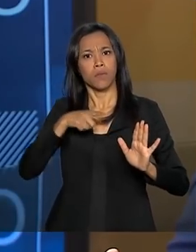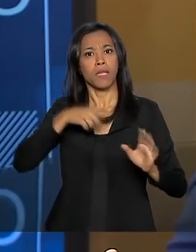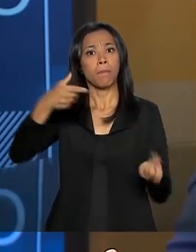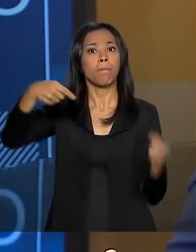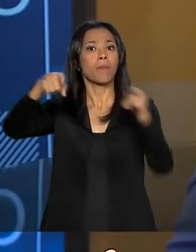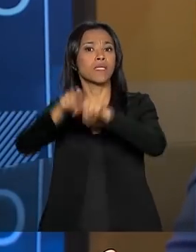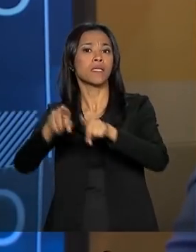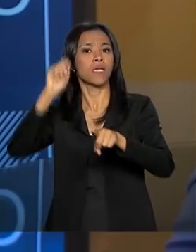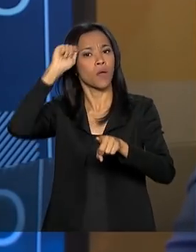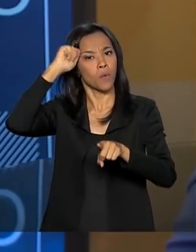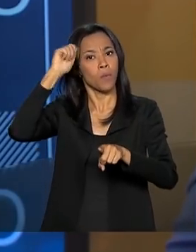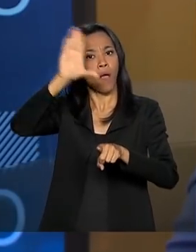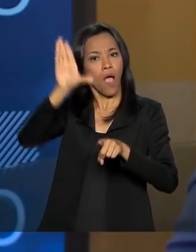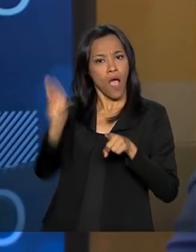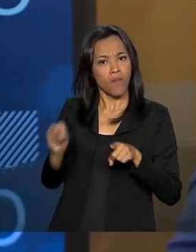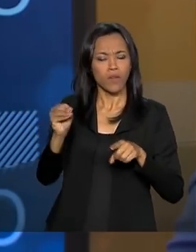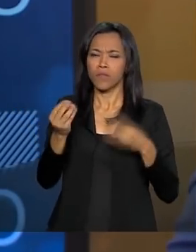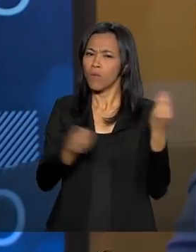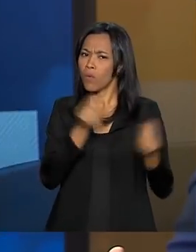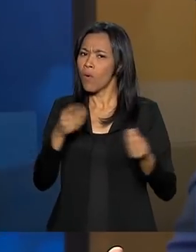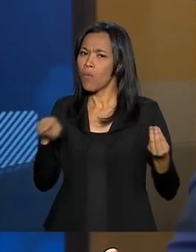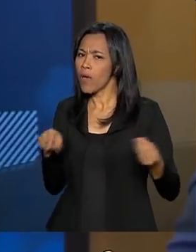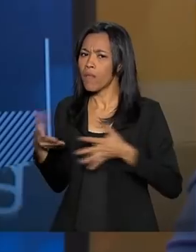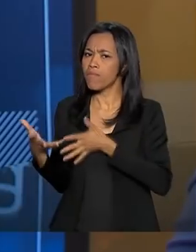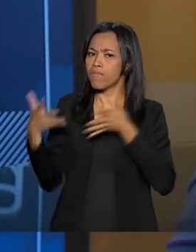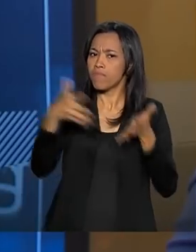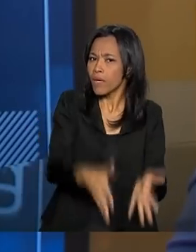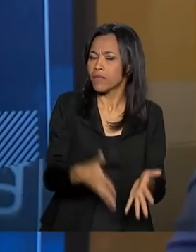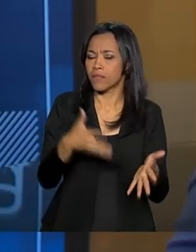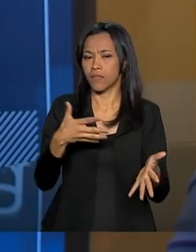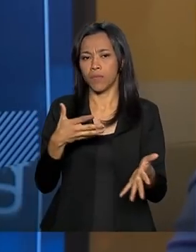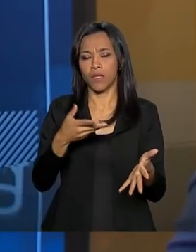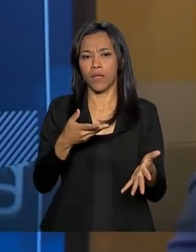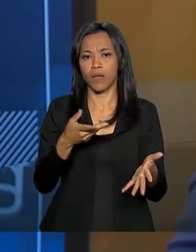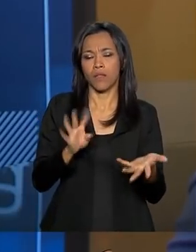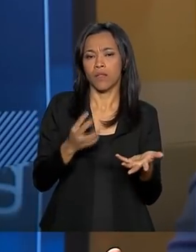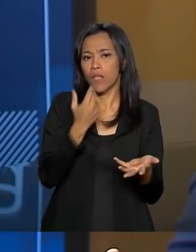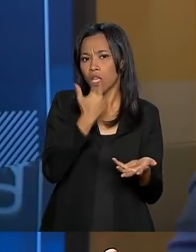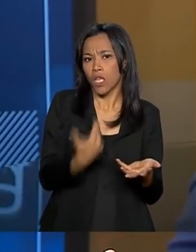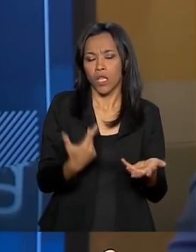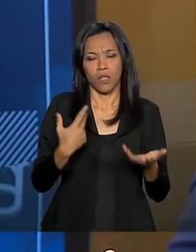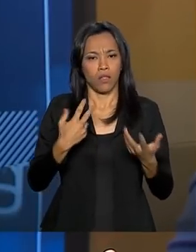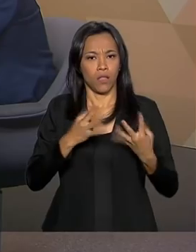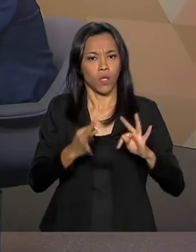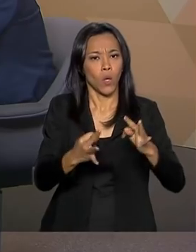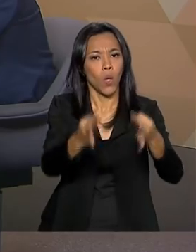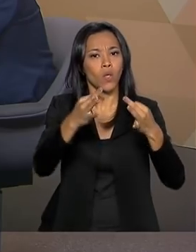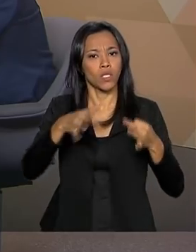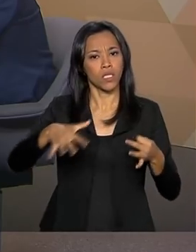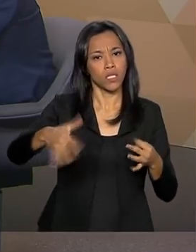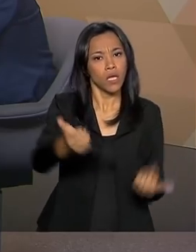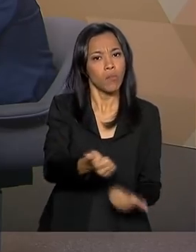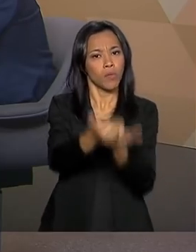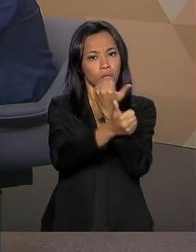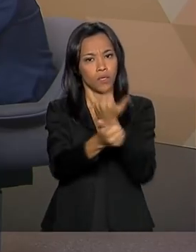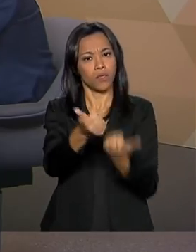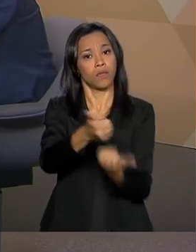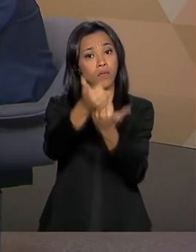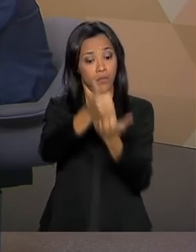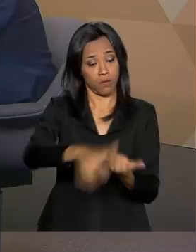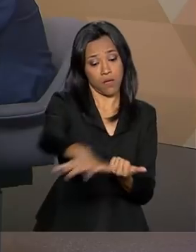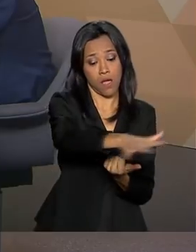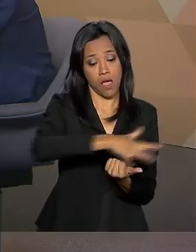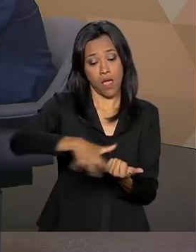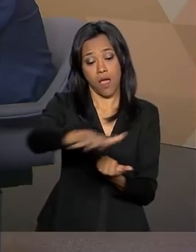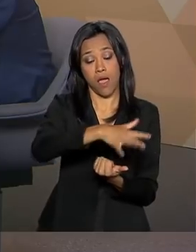Embrapa entra nessa questão da inovação tecnológica, do desenvolvimento do setor agropecuário no Brasil? Em